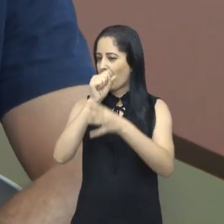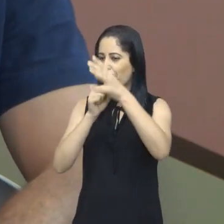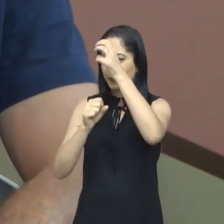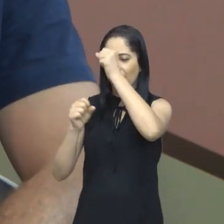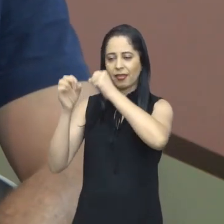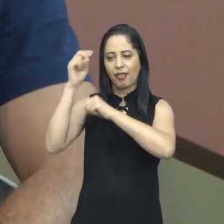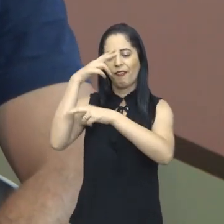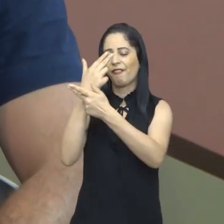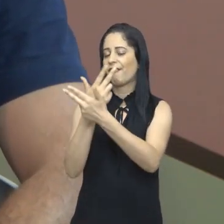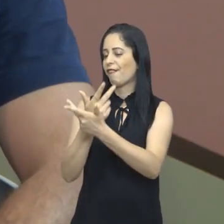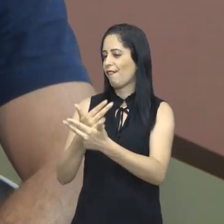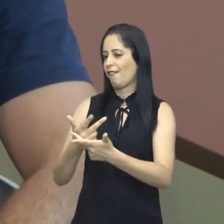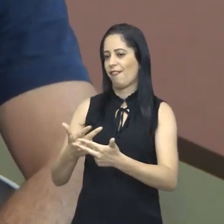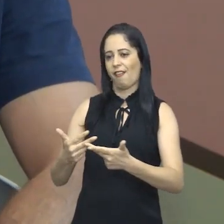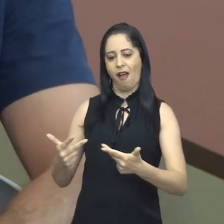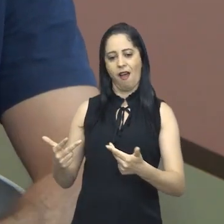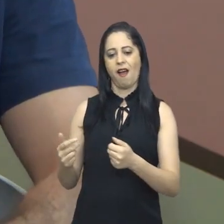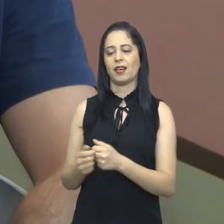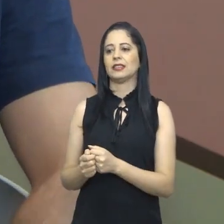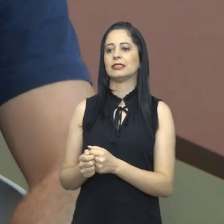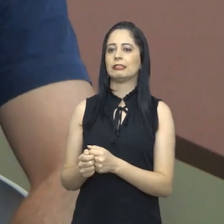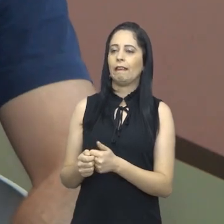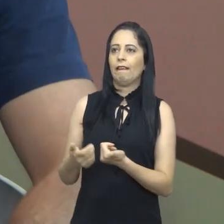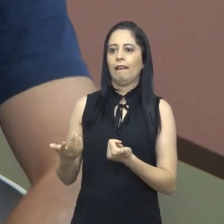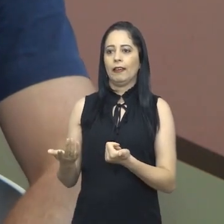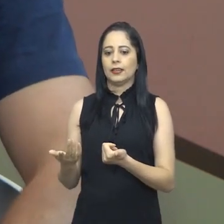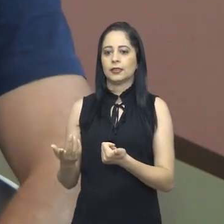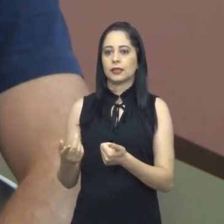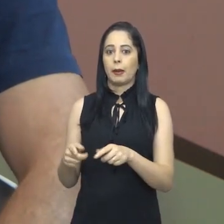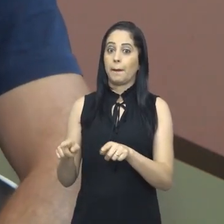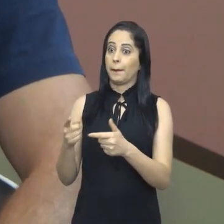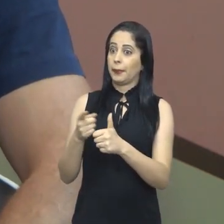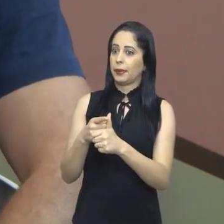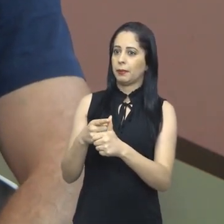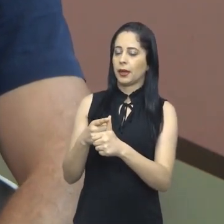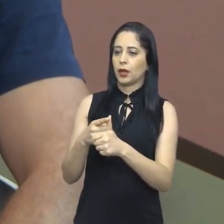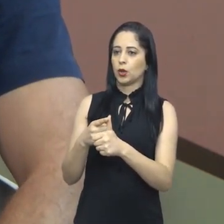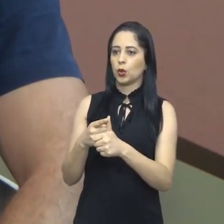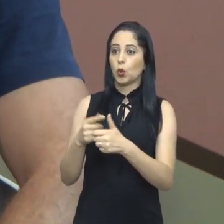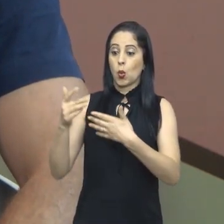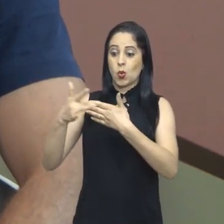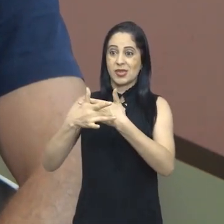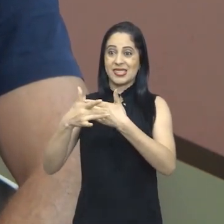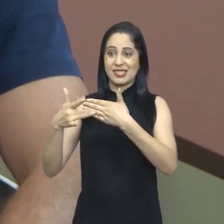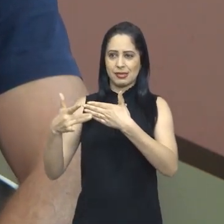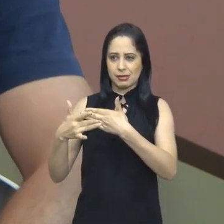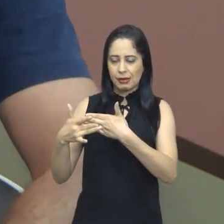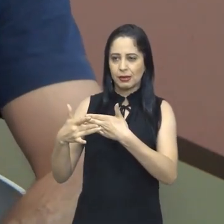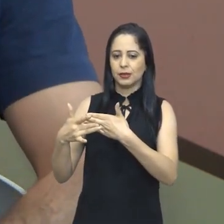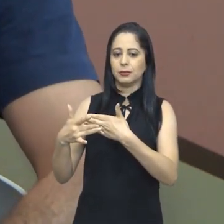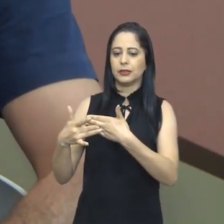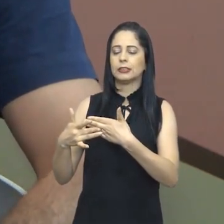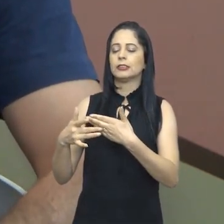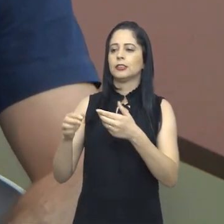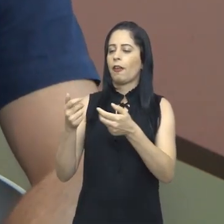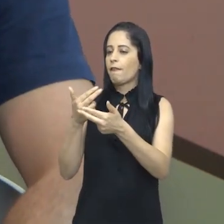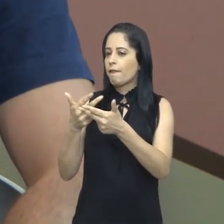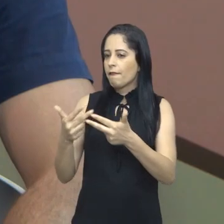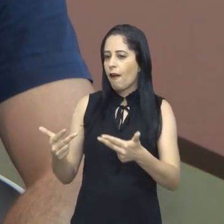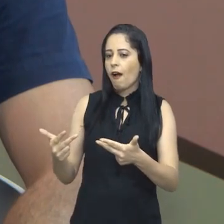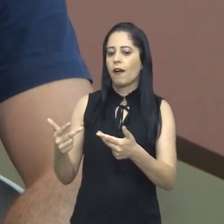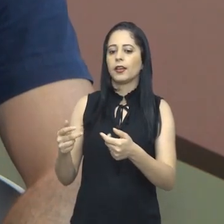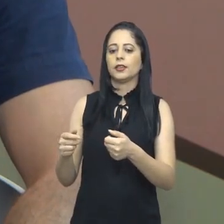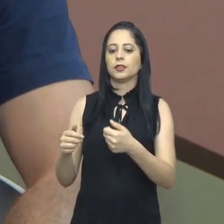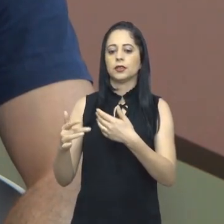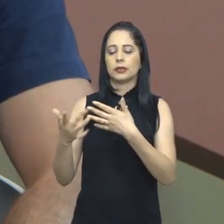ao longo desses anos. Então, começar pelos testes, né? Então, a gente, a medicina, como